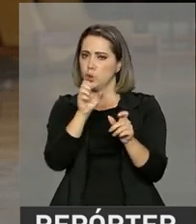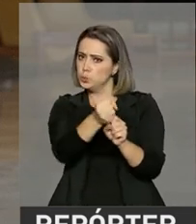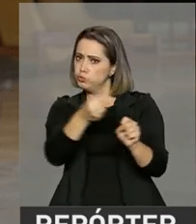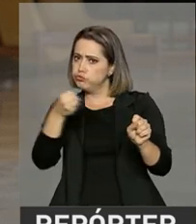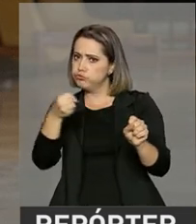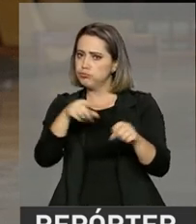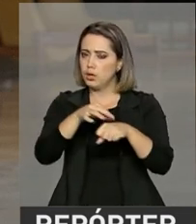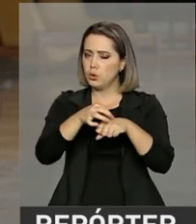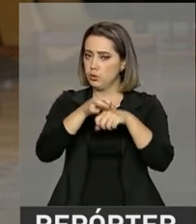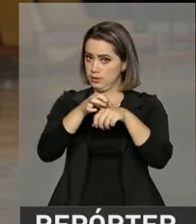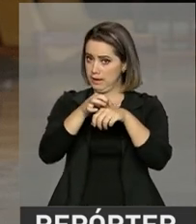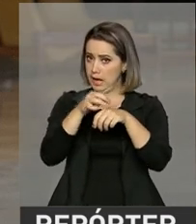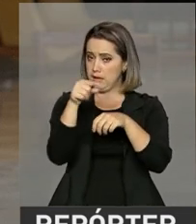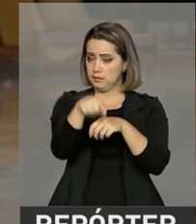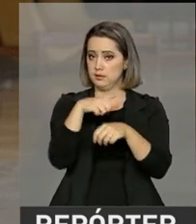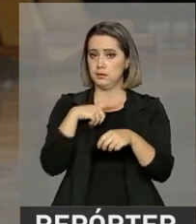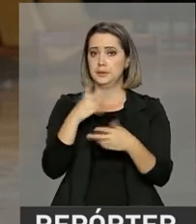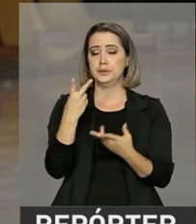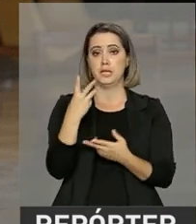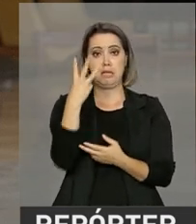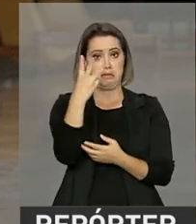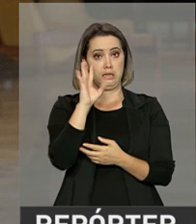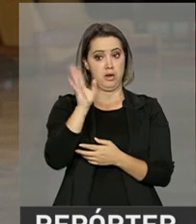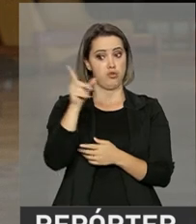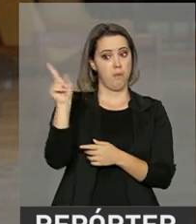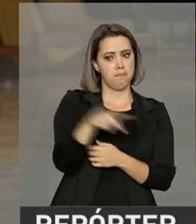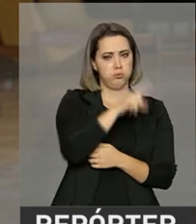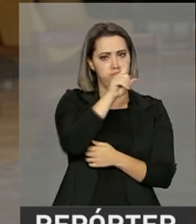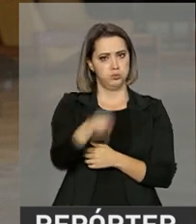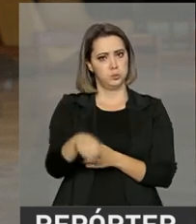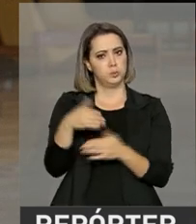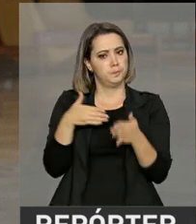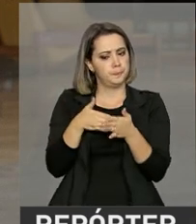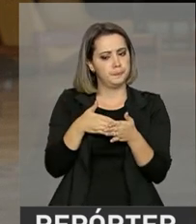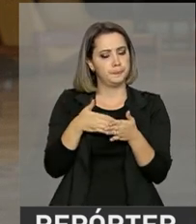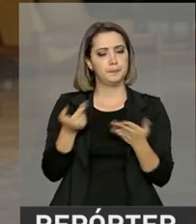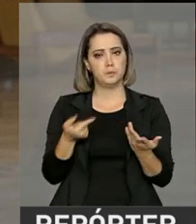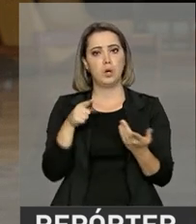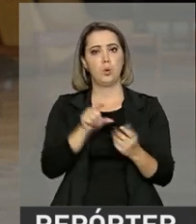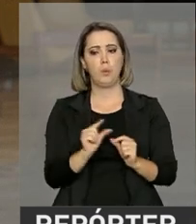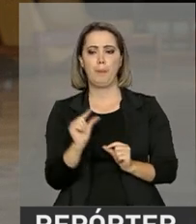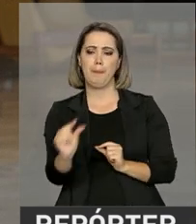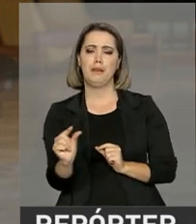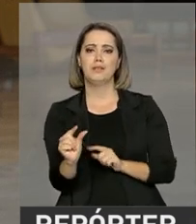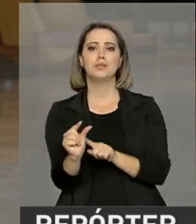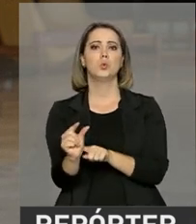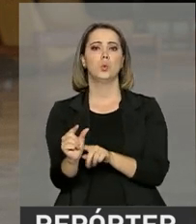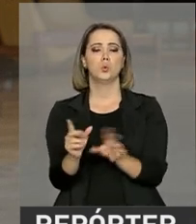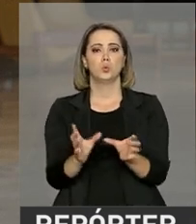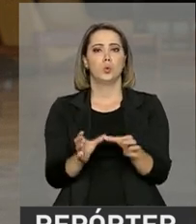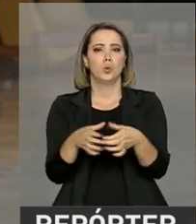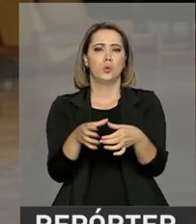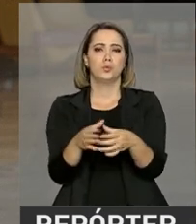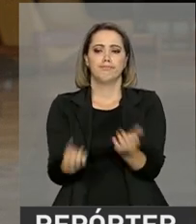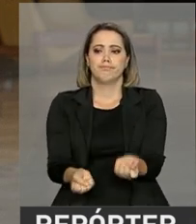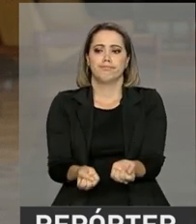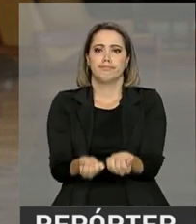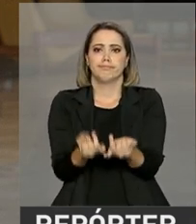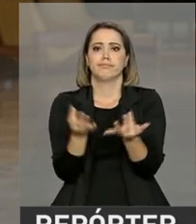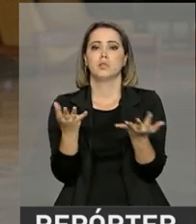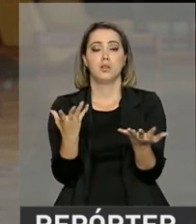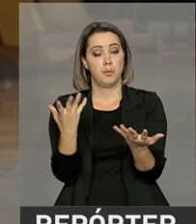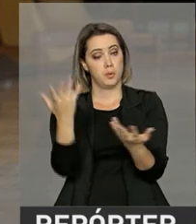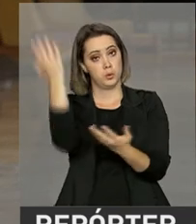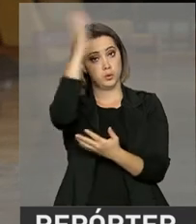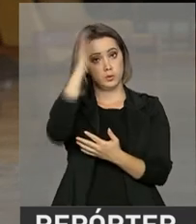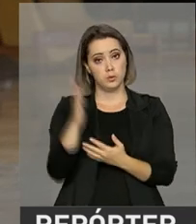provisoriamente interditados. Eles representam apenas uma pequena parcela da produção brasileira. No total, o